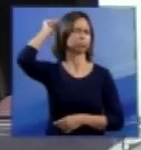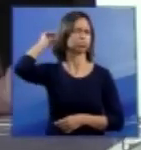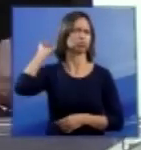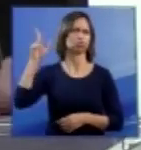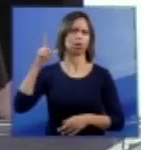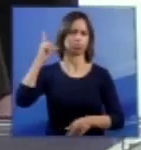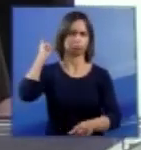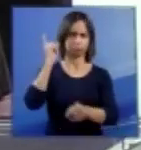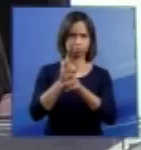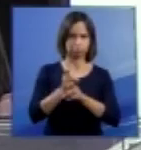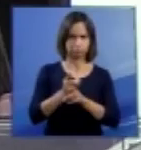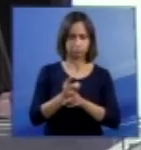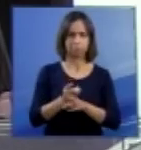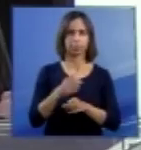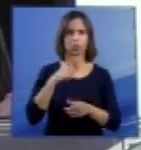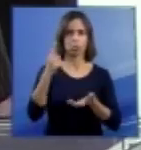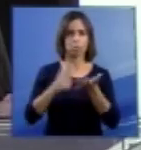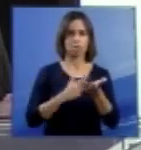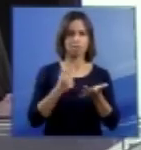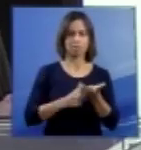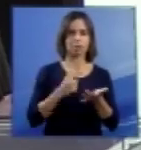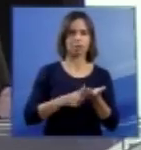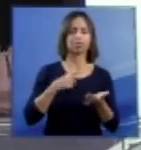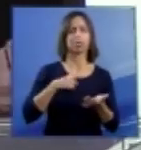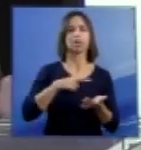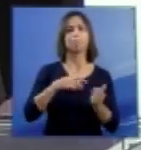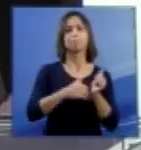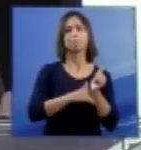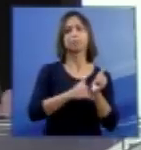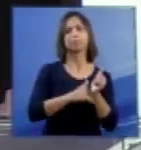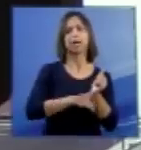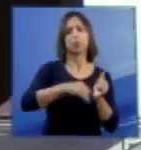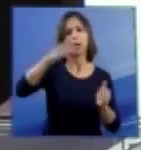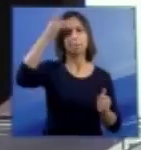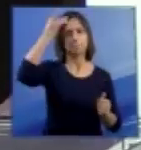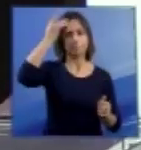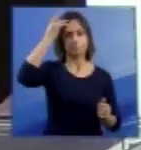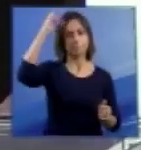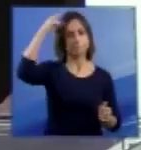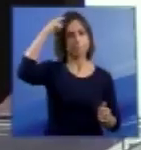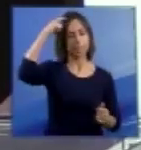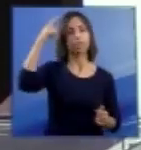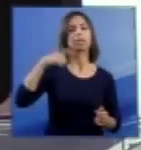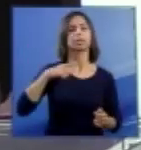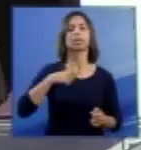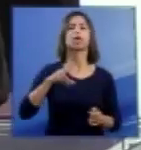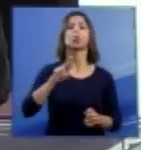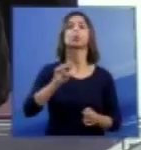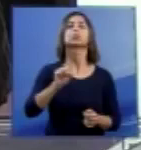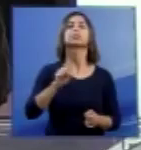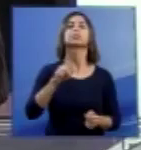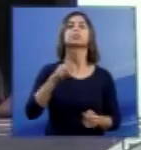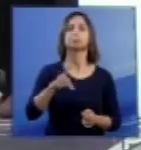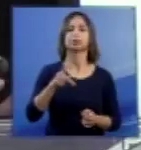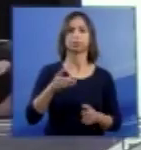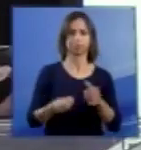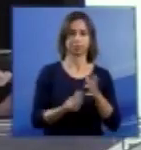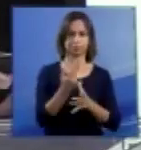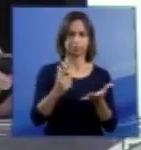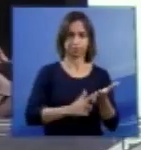afirmativa no seu livro, O Mistério da Mente, publicado pela editora da USP. O tronco